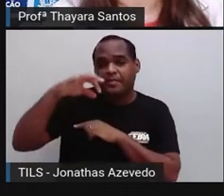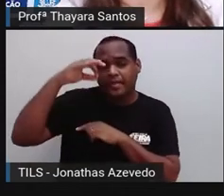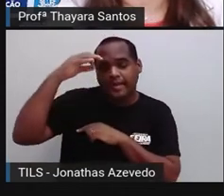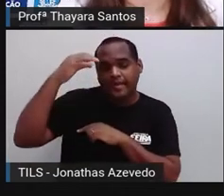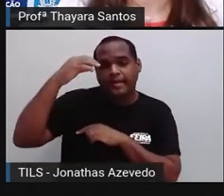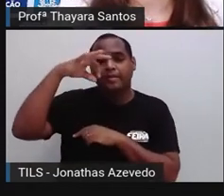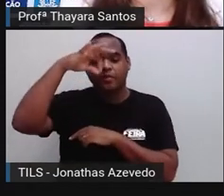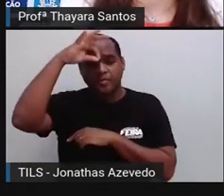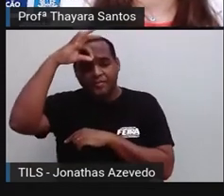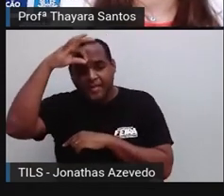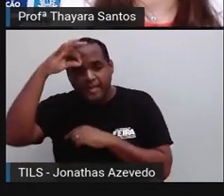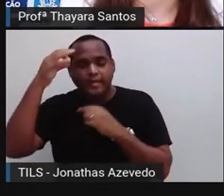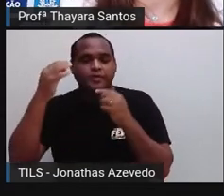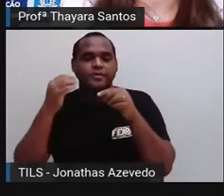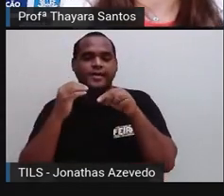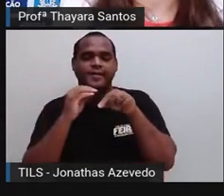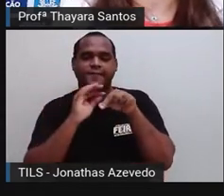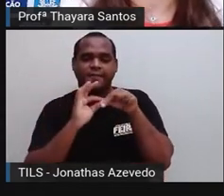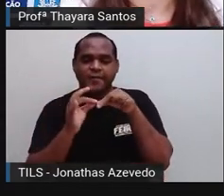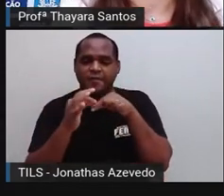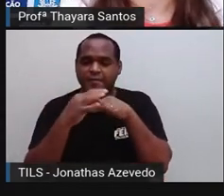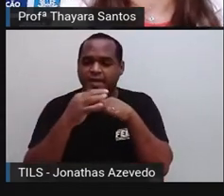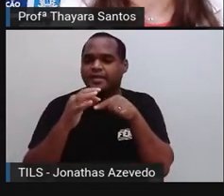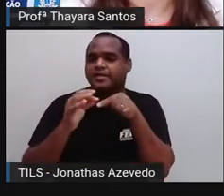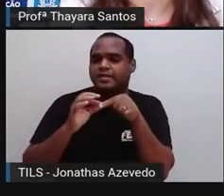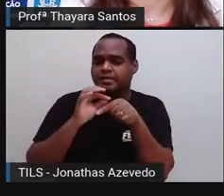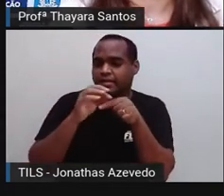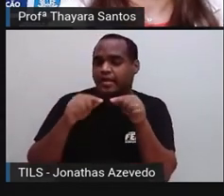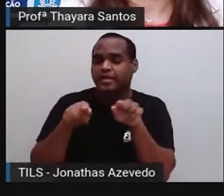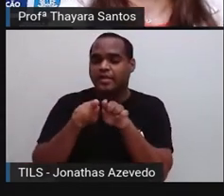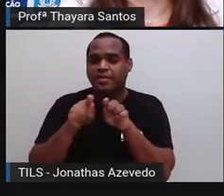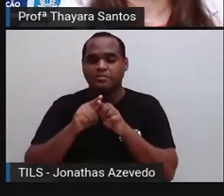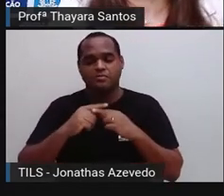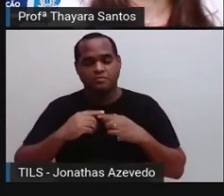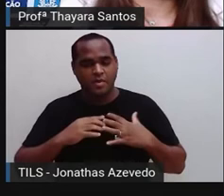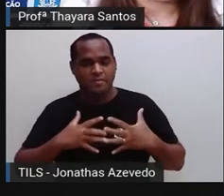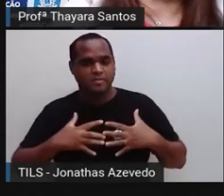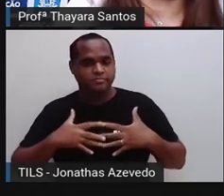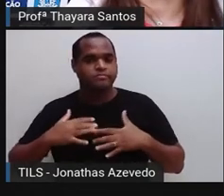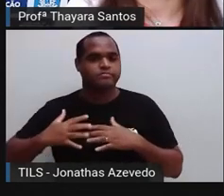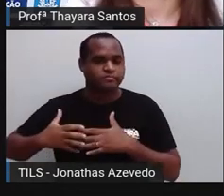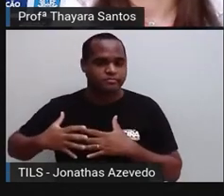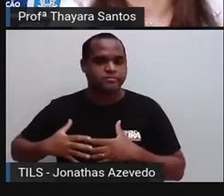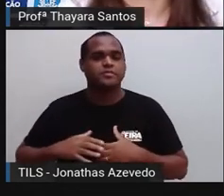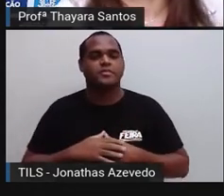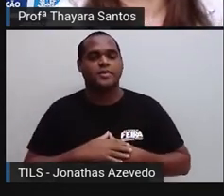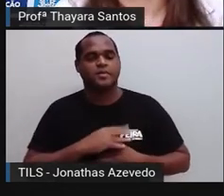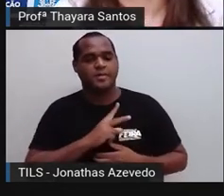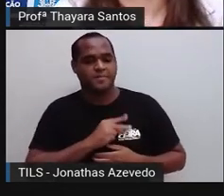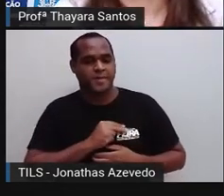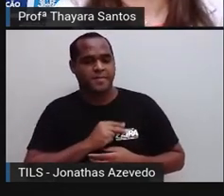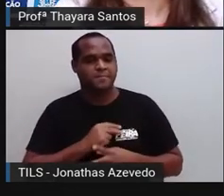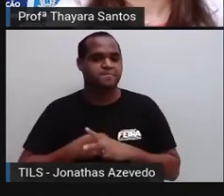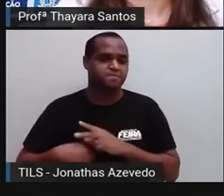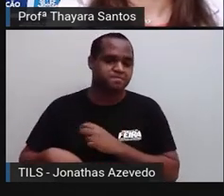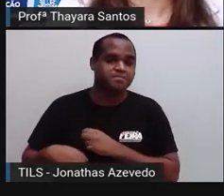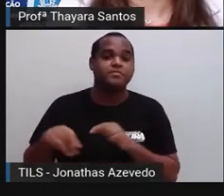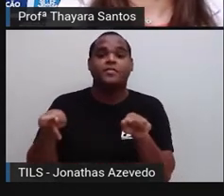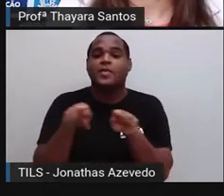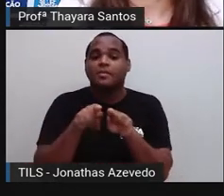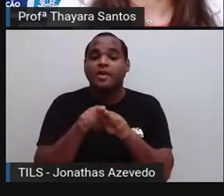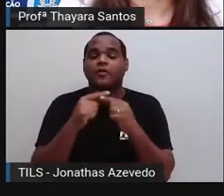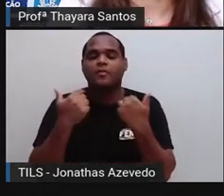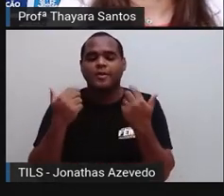axilas também, tudo, desenvolvimento das mamas, tudo isso é mediado por esse hormônio, que é o estrogênio. E,